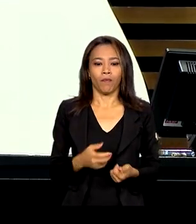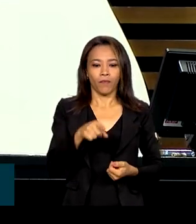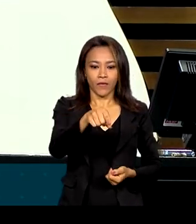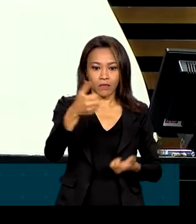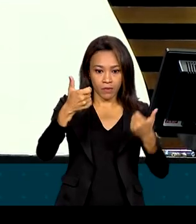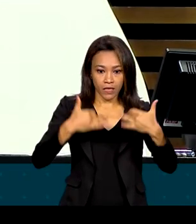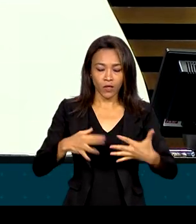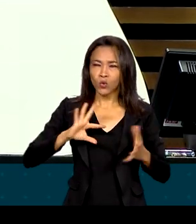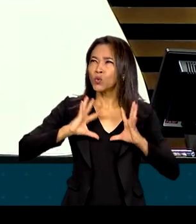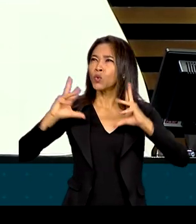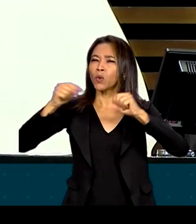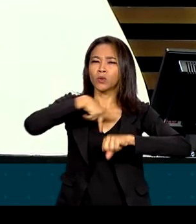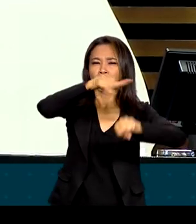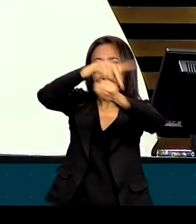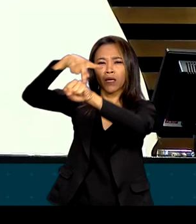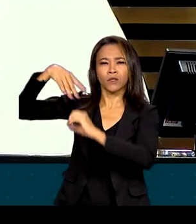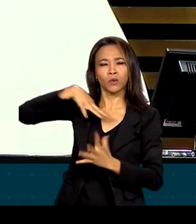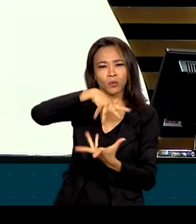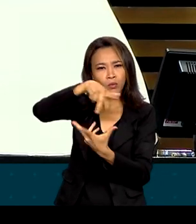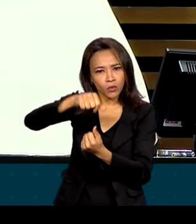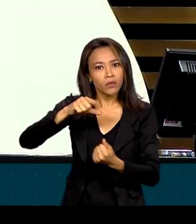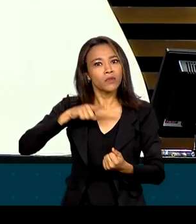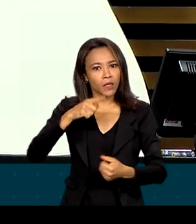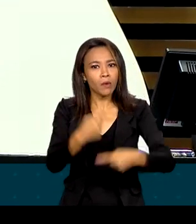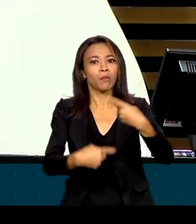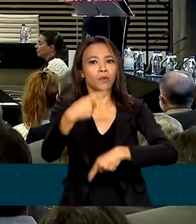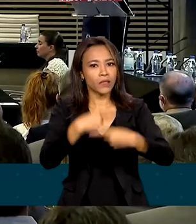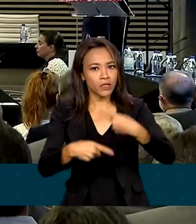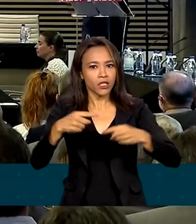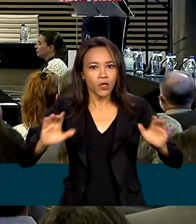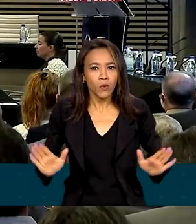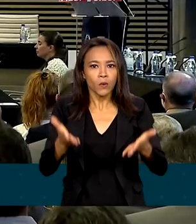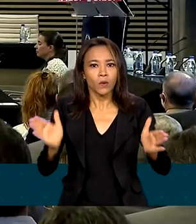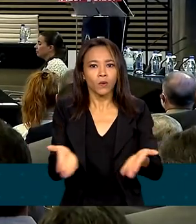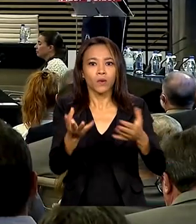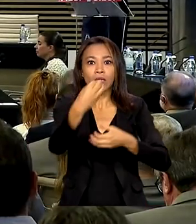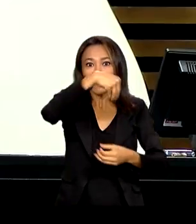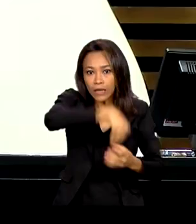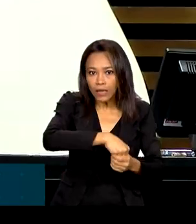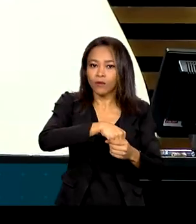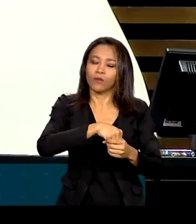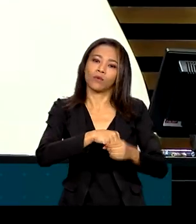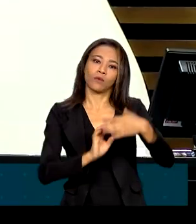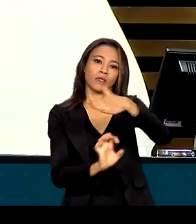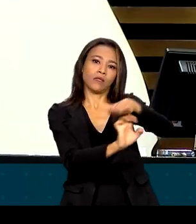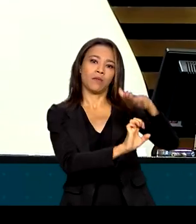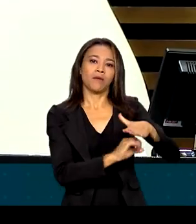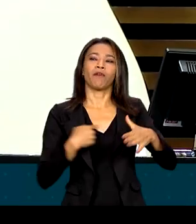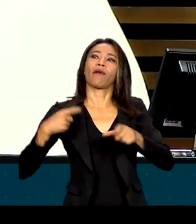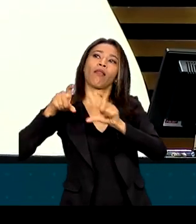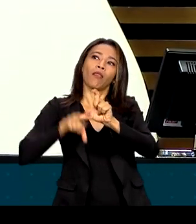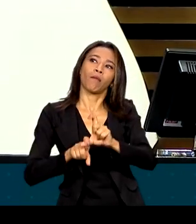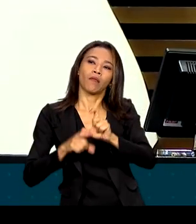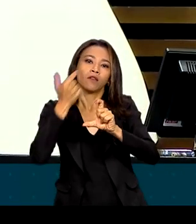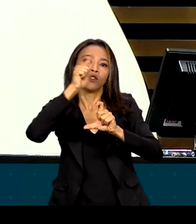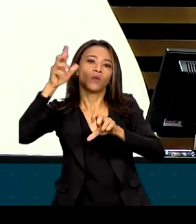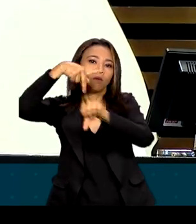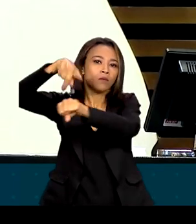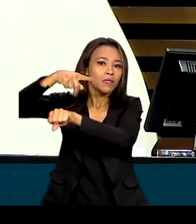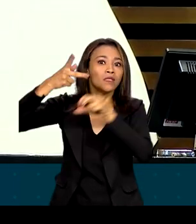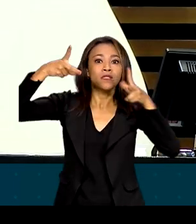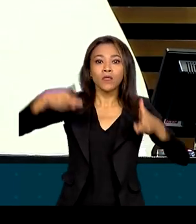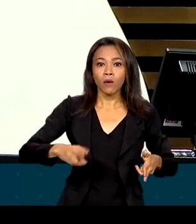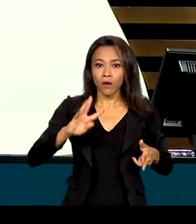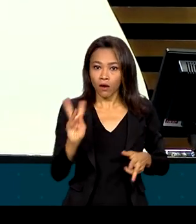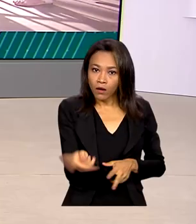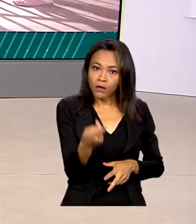mundo estão adotando política de fortalecimento de cadeias produtivas internas para não ficar dependente de outras nações, dado o que aconteceu